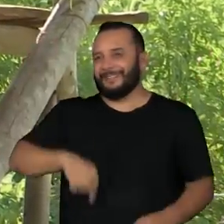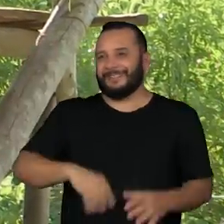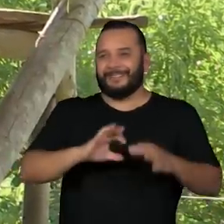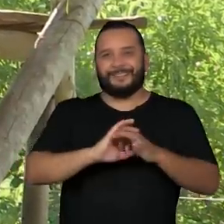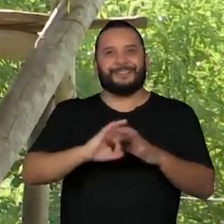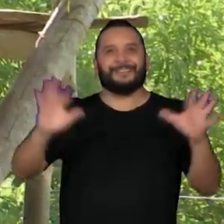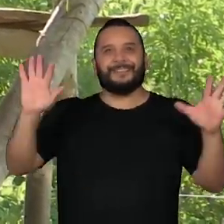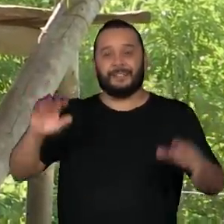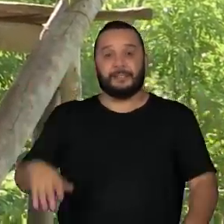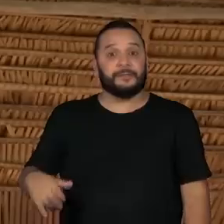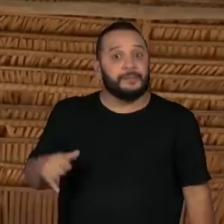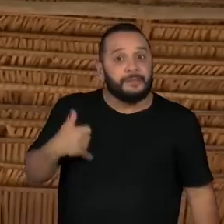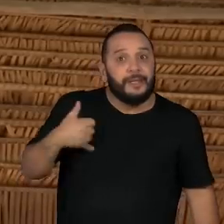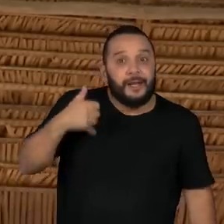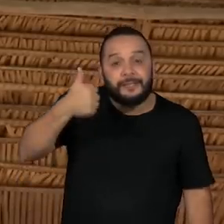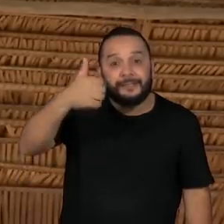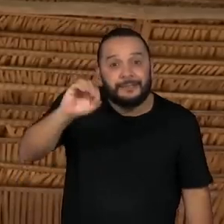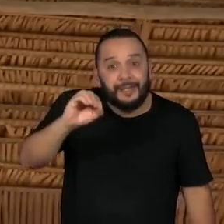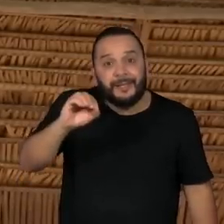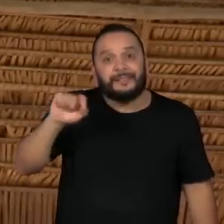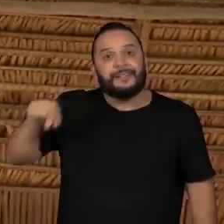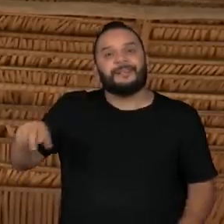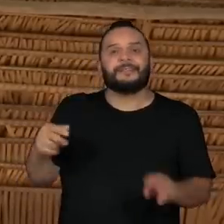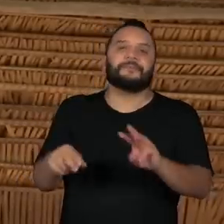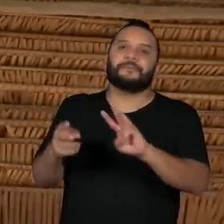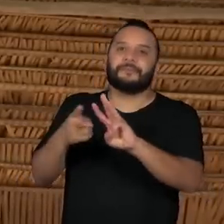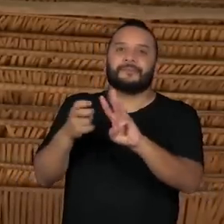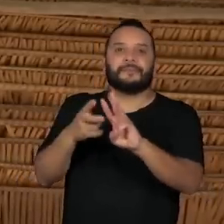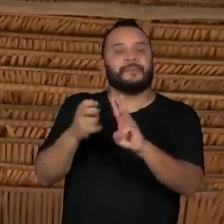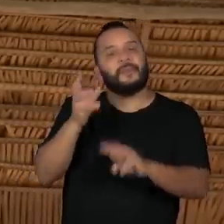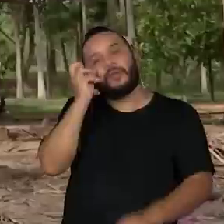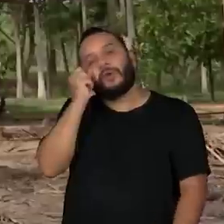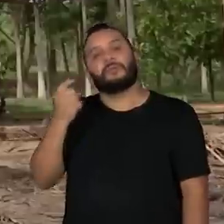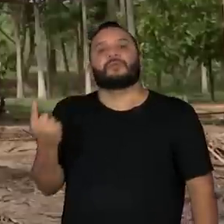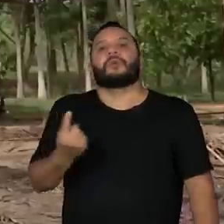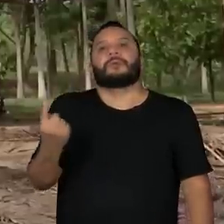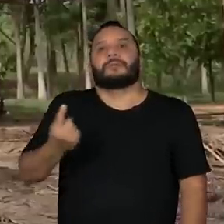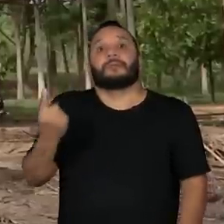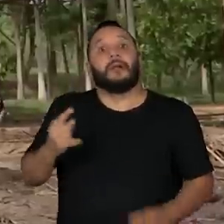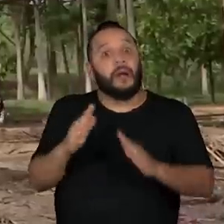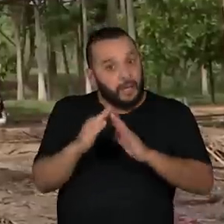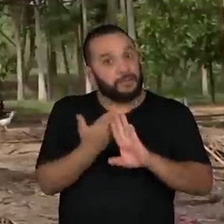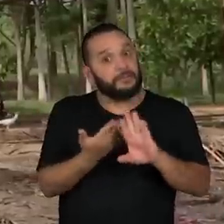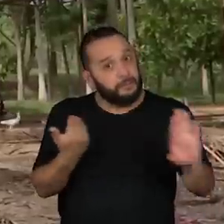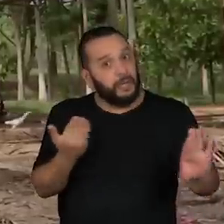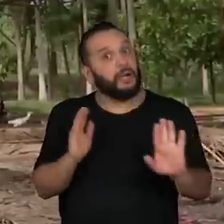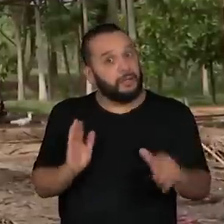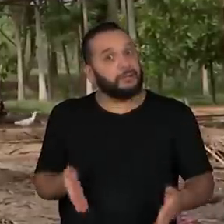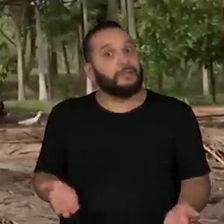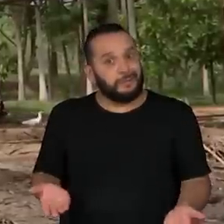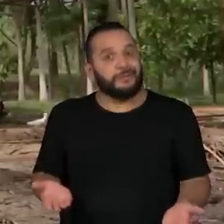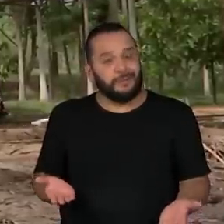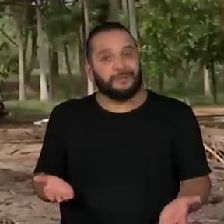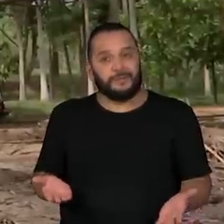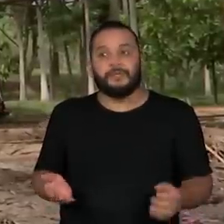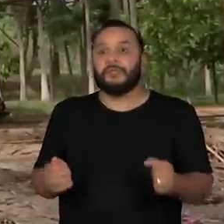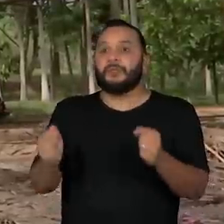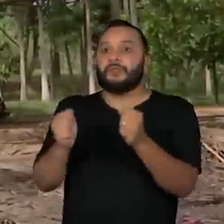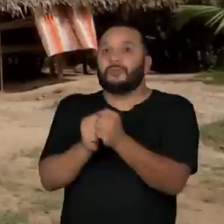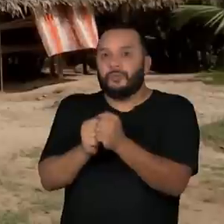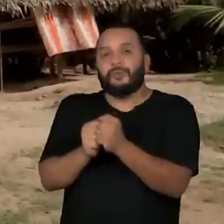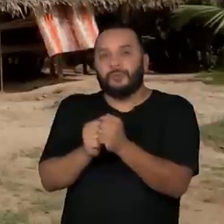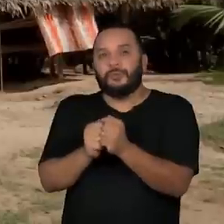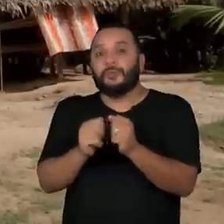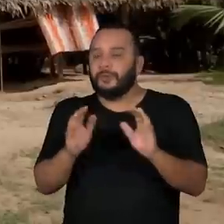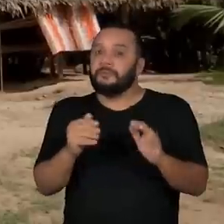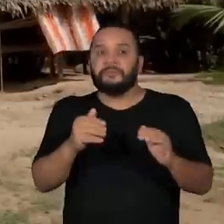Com 10 anos, os indígenas já passam a dormir sozinhos em uma casa separada, ao lado da morada dos pais.